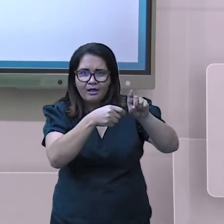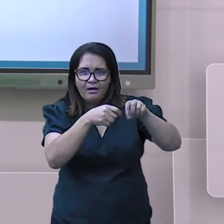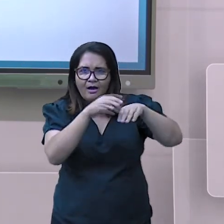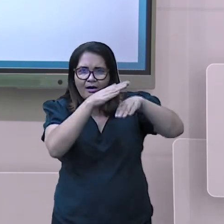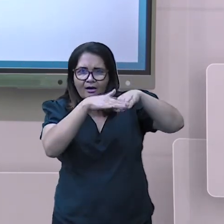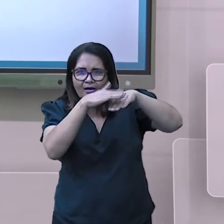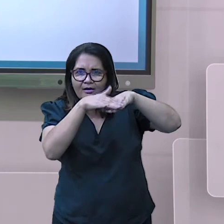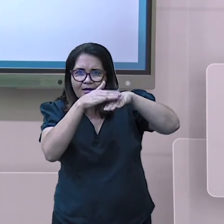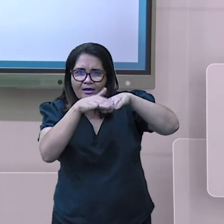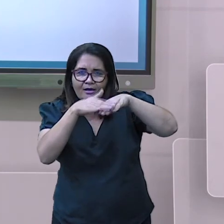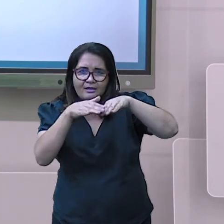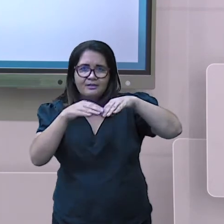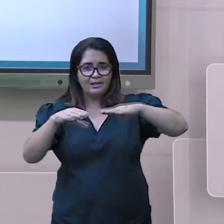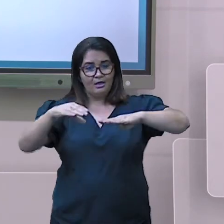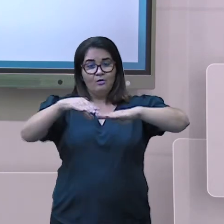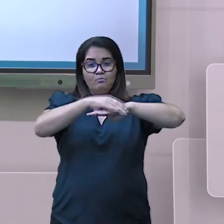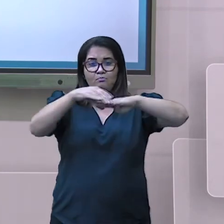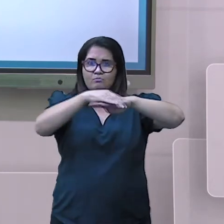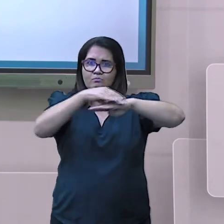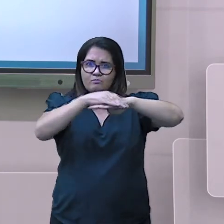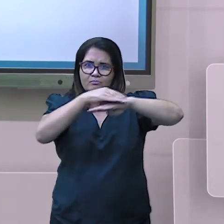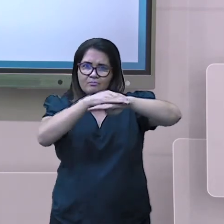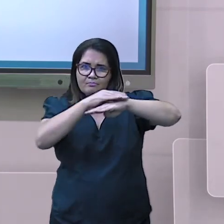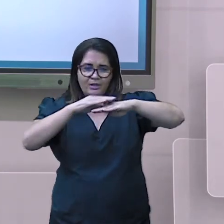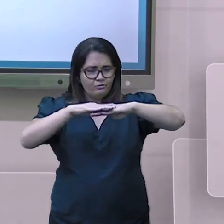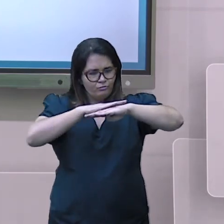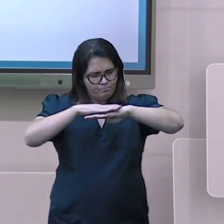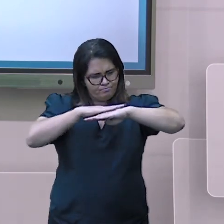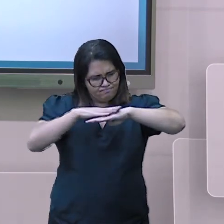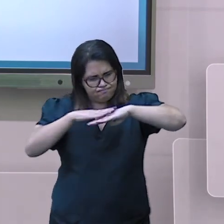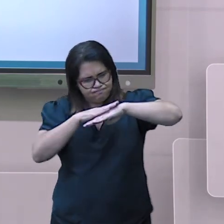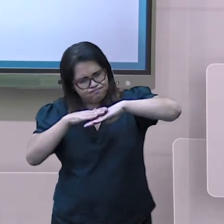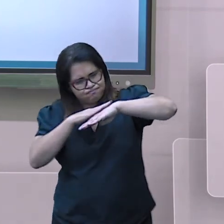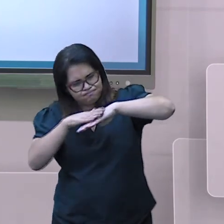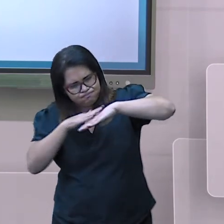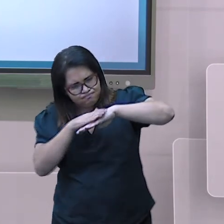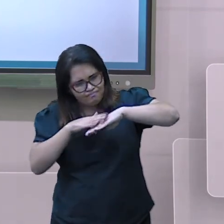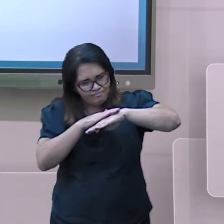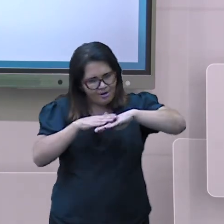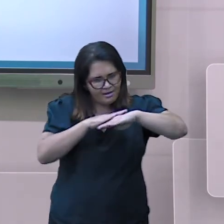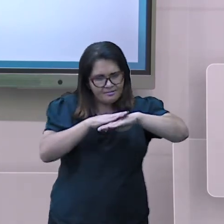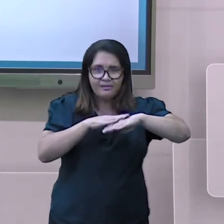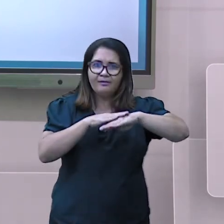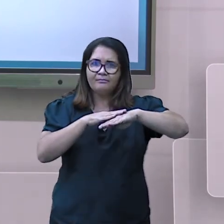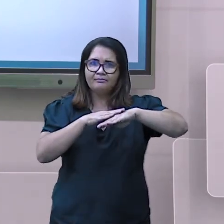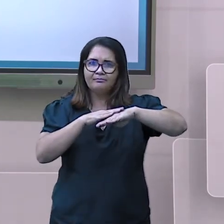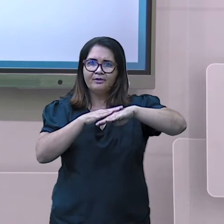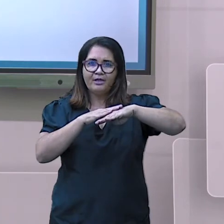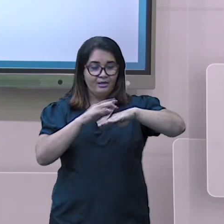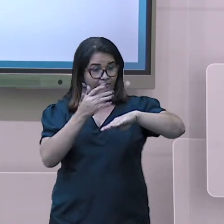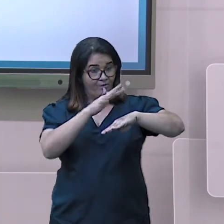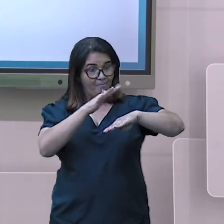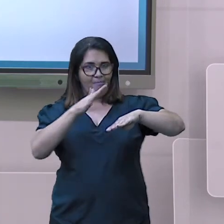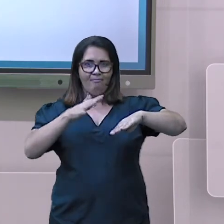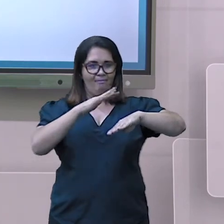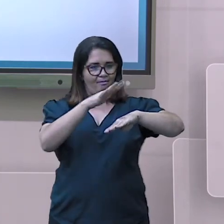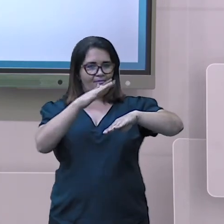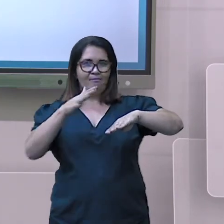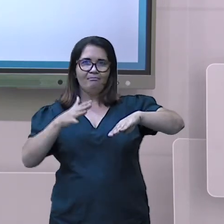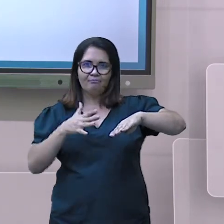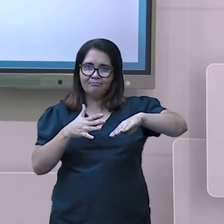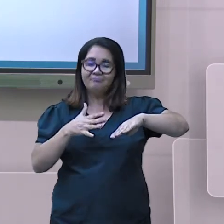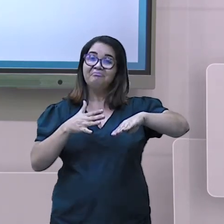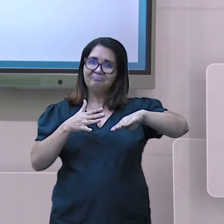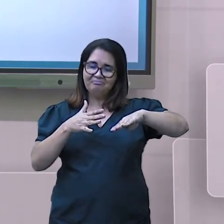você vai passar por todo o calçado. Você pode deixar desse jeito, se a casca não estiver muito madura. Ou você pode